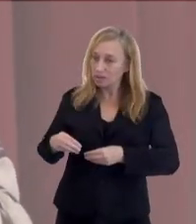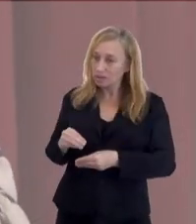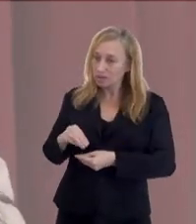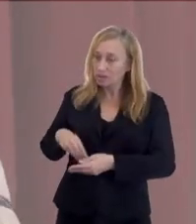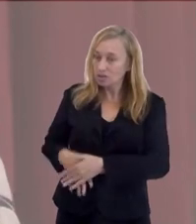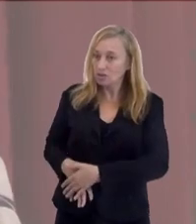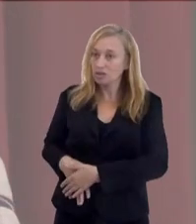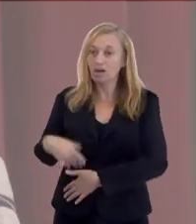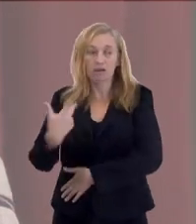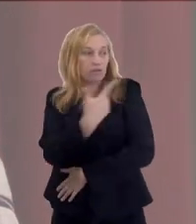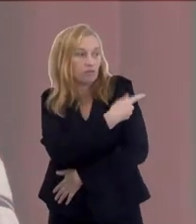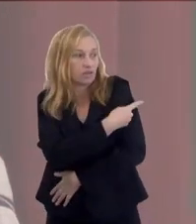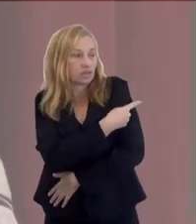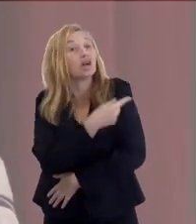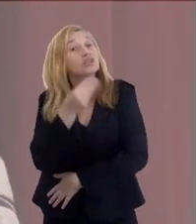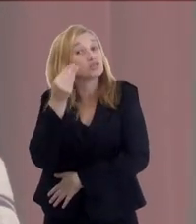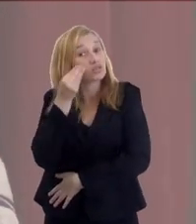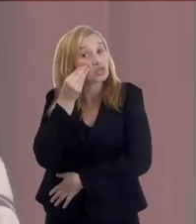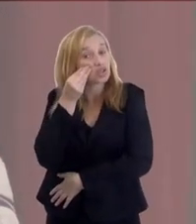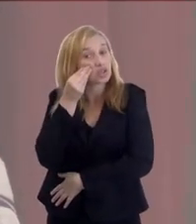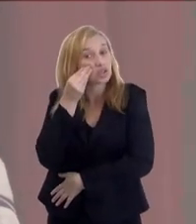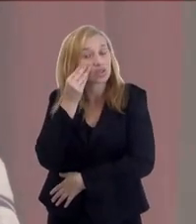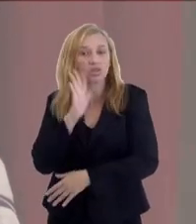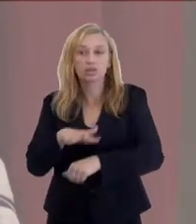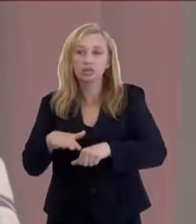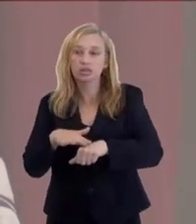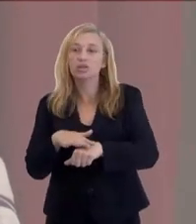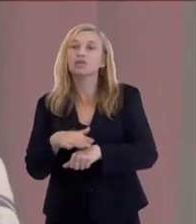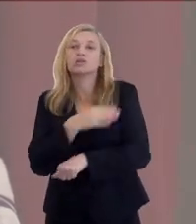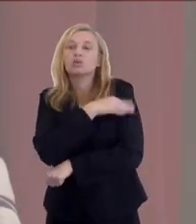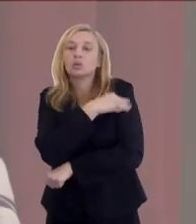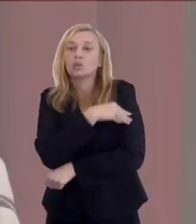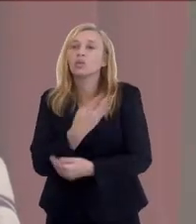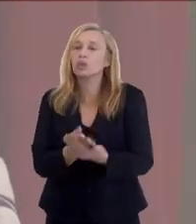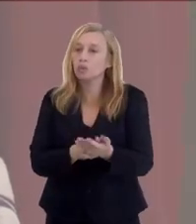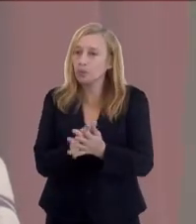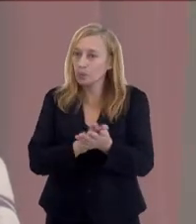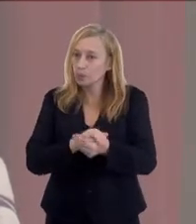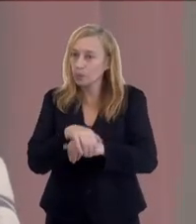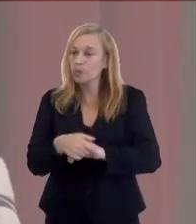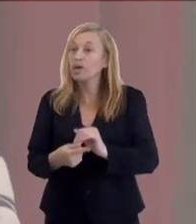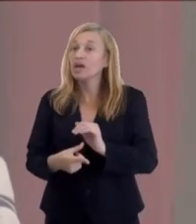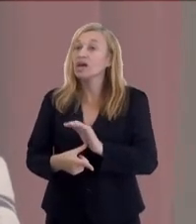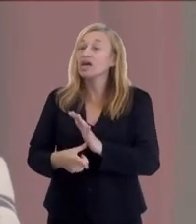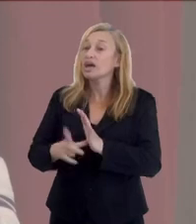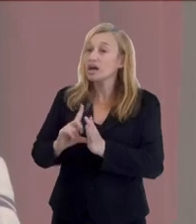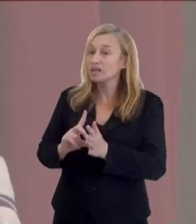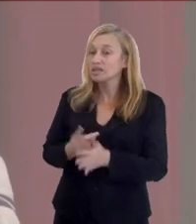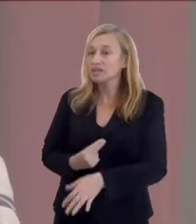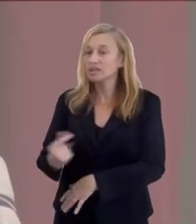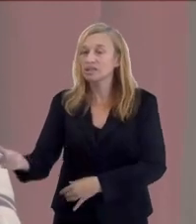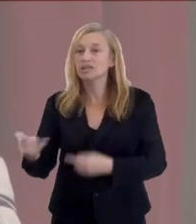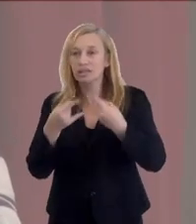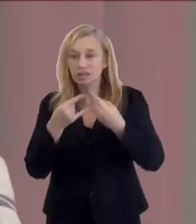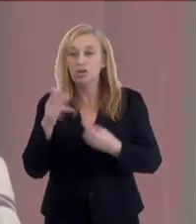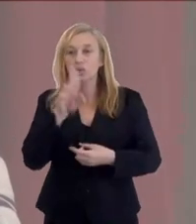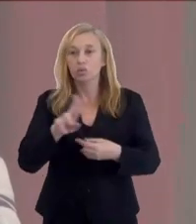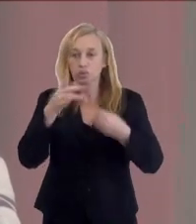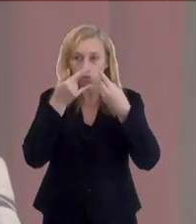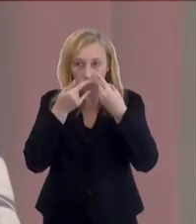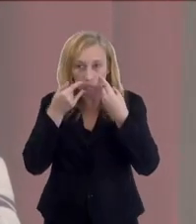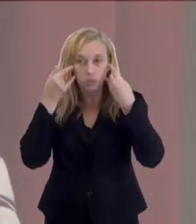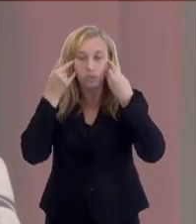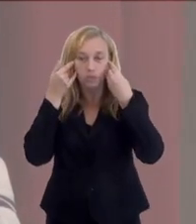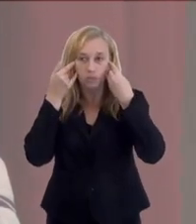estão aqui. Nós estamos vacinados, testados, o álcool em gel está aqui e antes de sair a gente